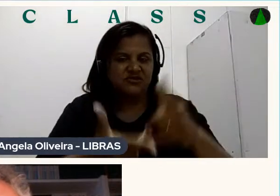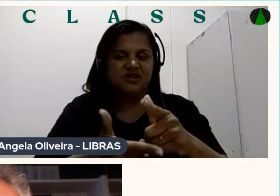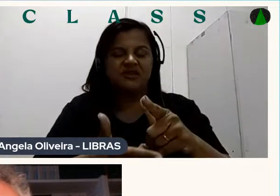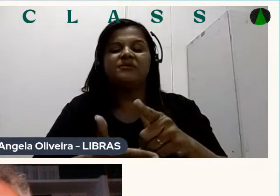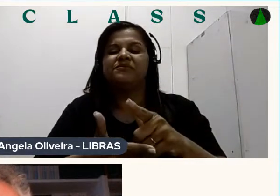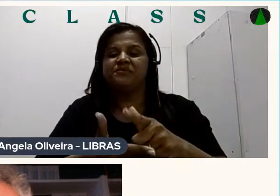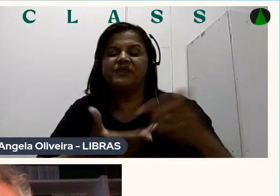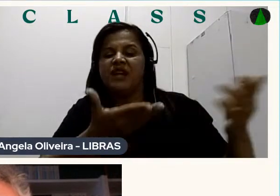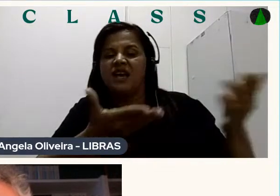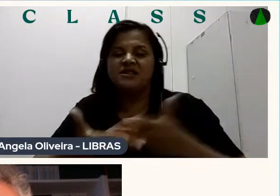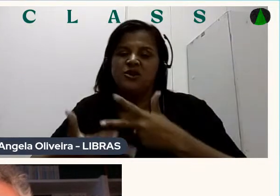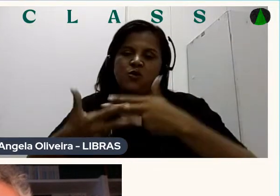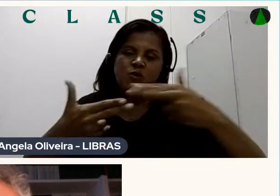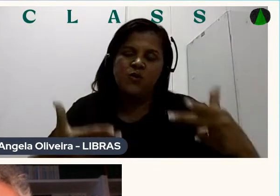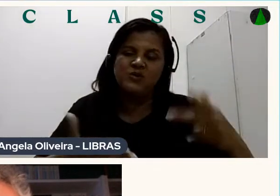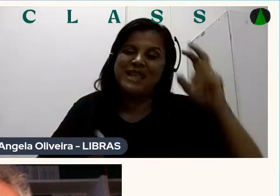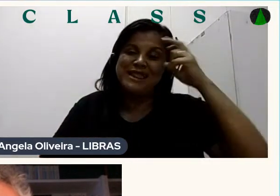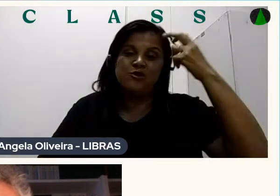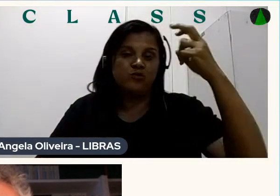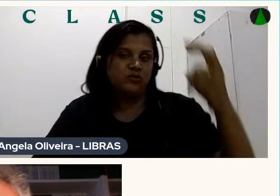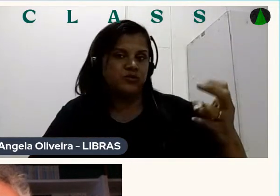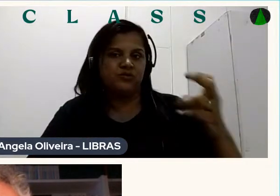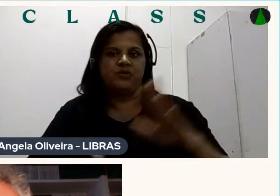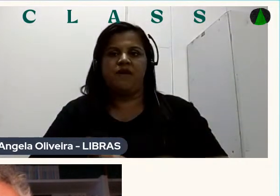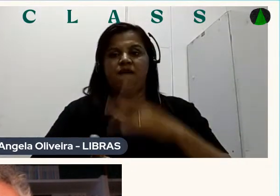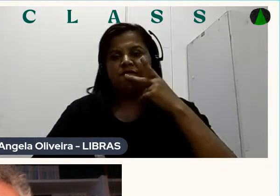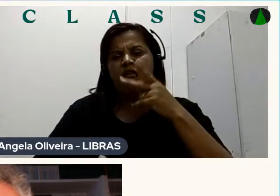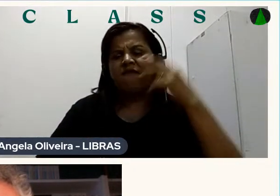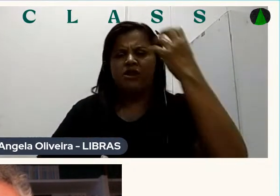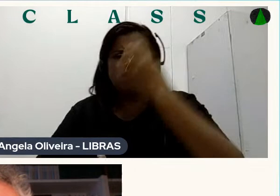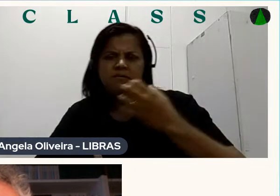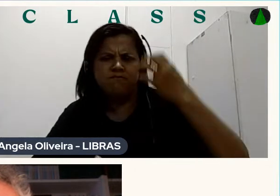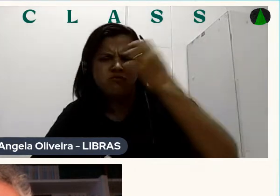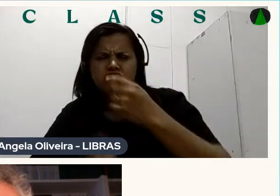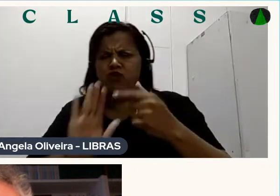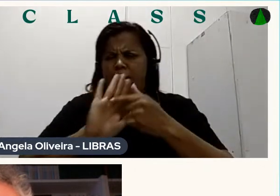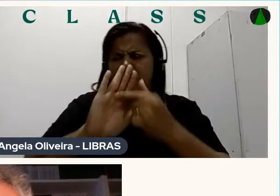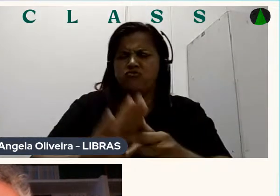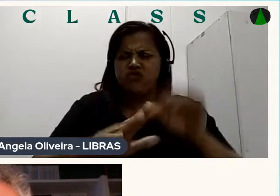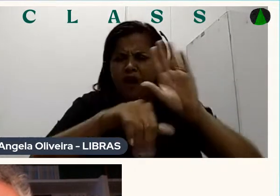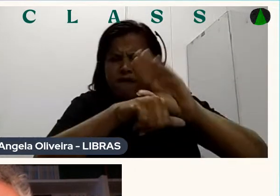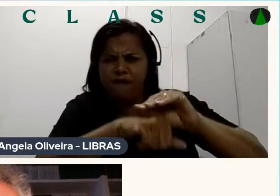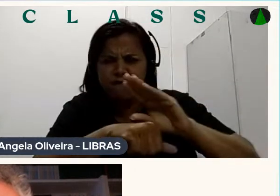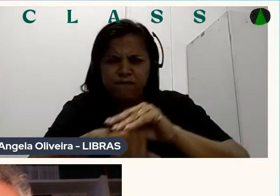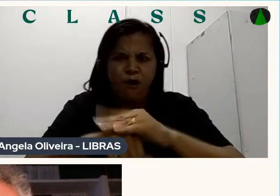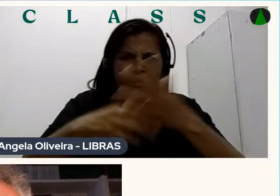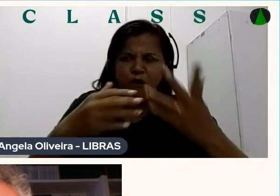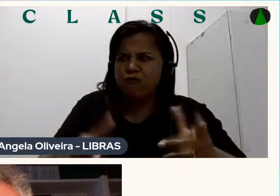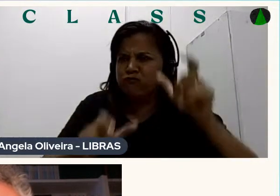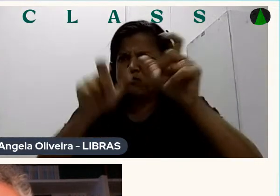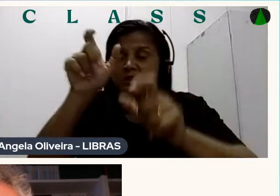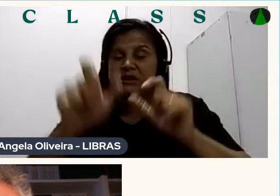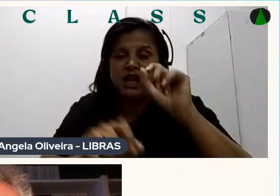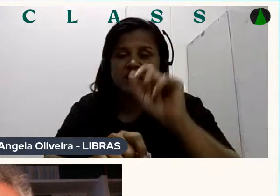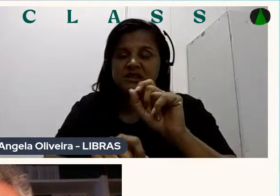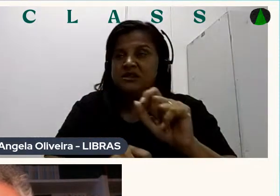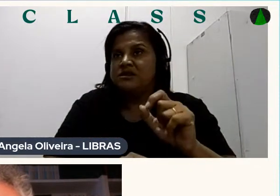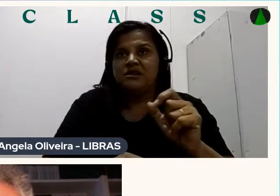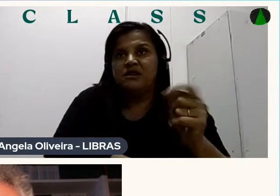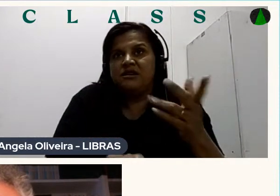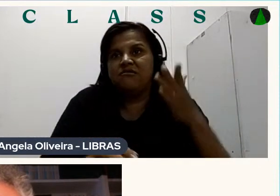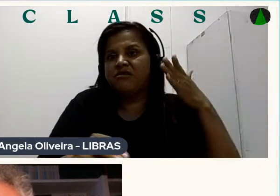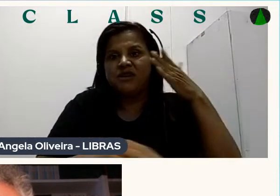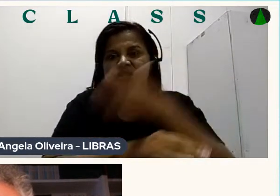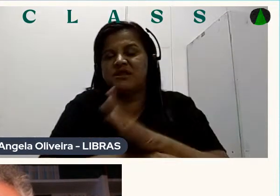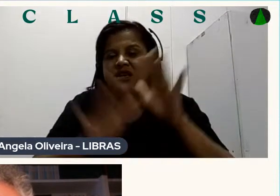De cultura Falava de música Mostrava fotos De personagens Que você O nosso acesso A informação Era